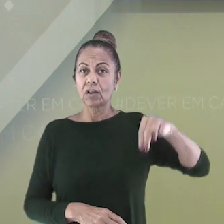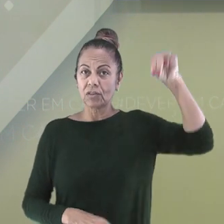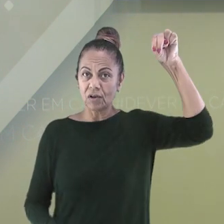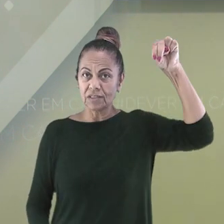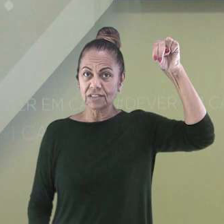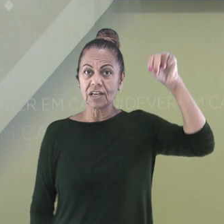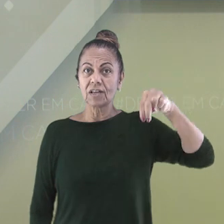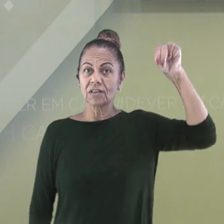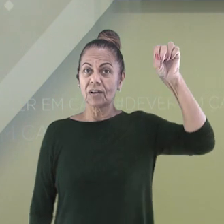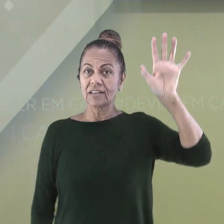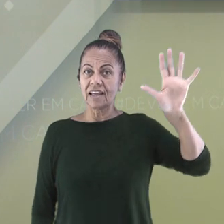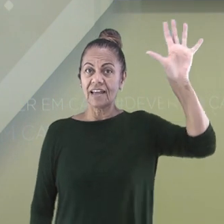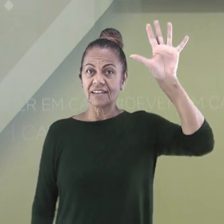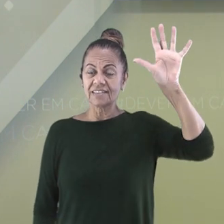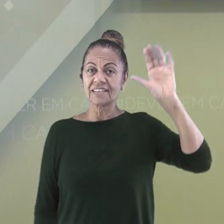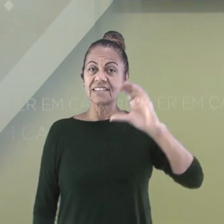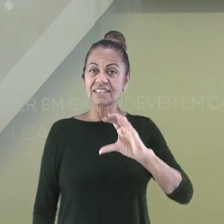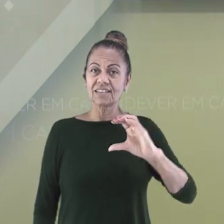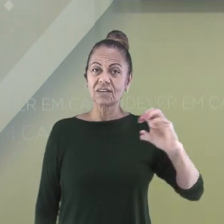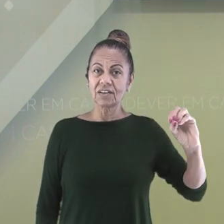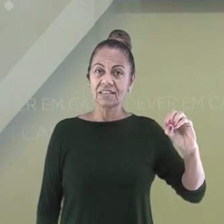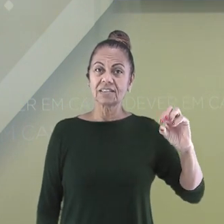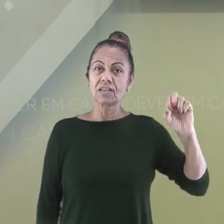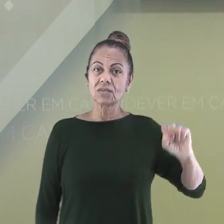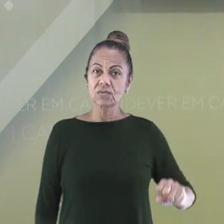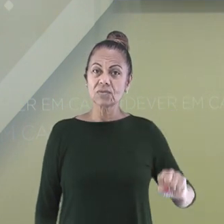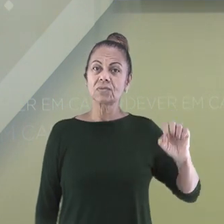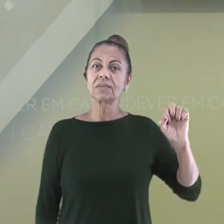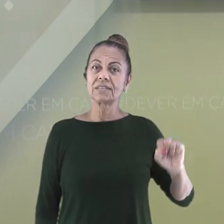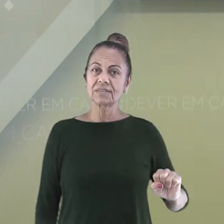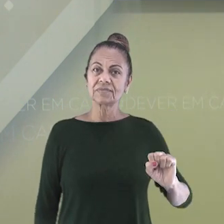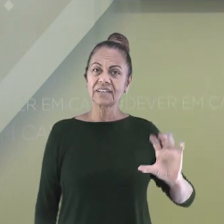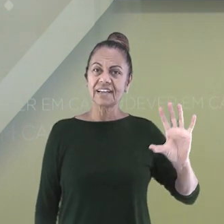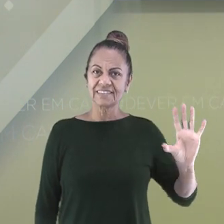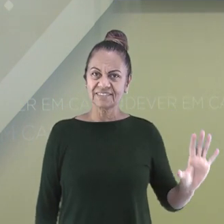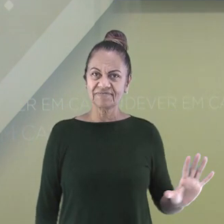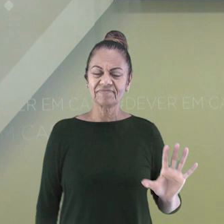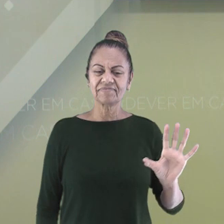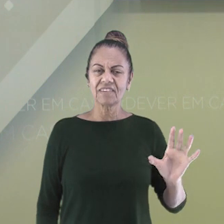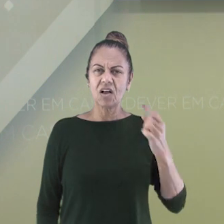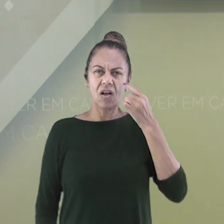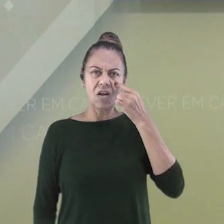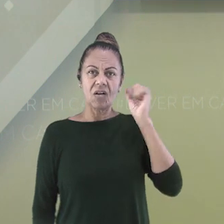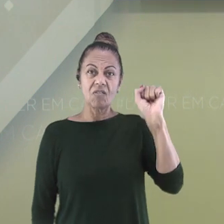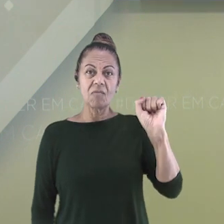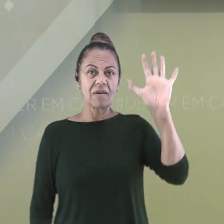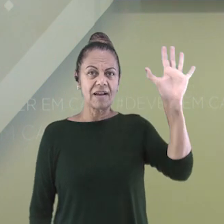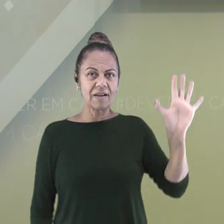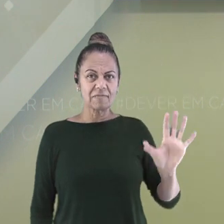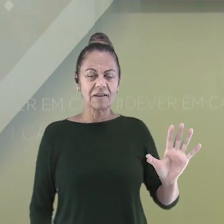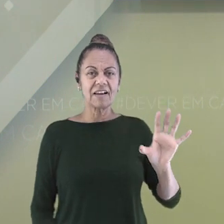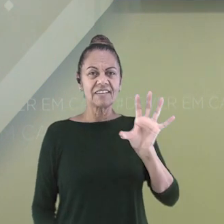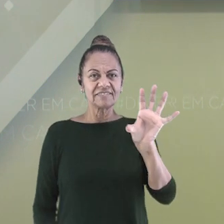Nordeste, Centro-Oeste, Sul e Sudeste. Observe o mapa. Essa é a